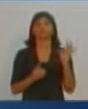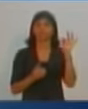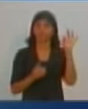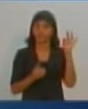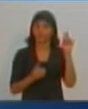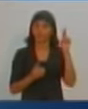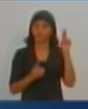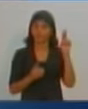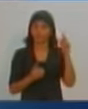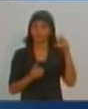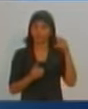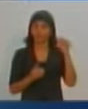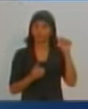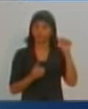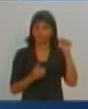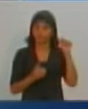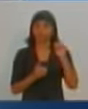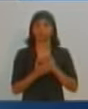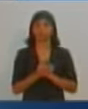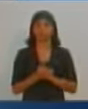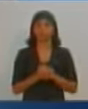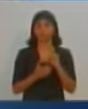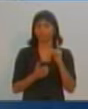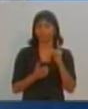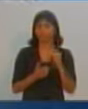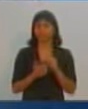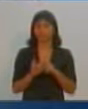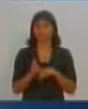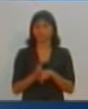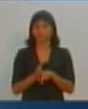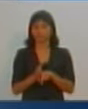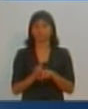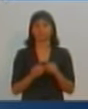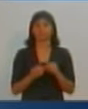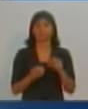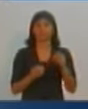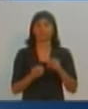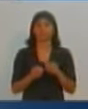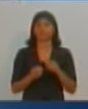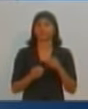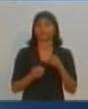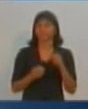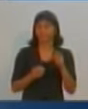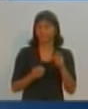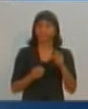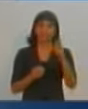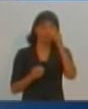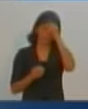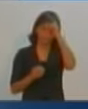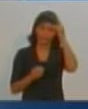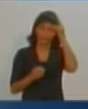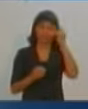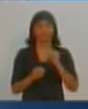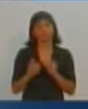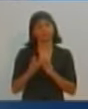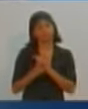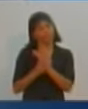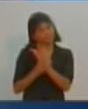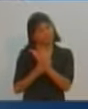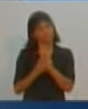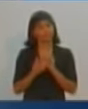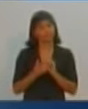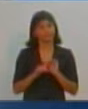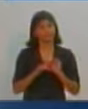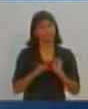Bom, essa pergunta pode ser feita diretamente ao prefeito da cidade. Eu não tenho procuração de ninguém aqui. Em questão de